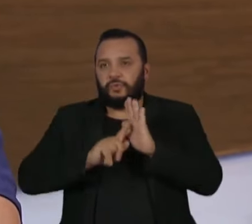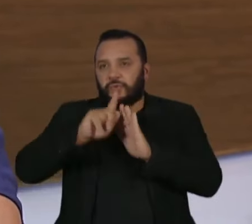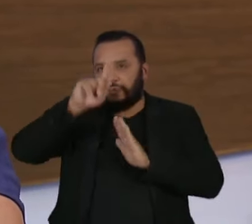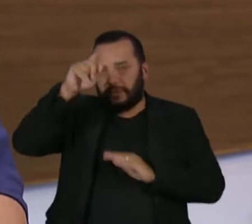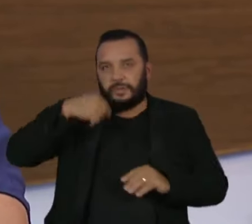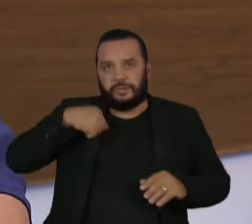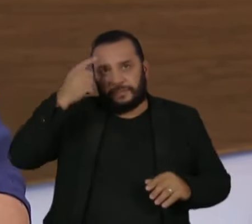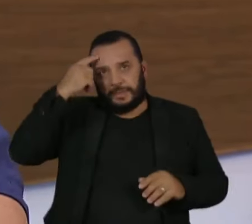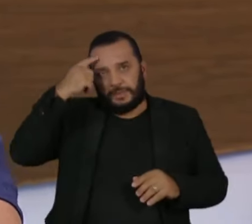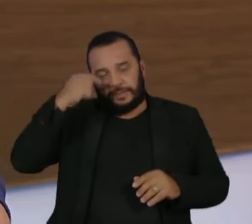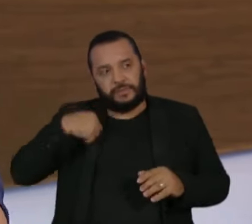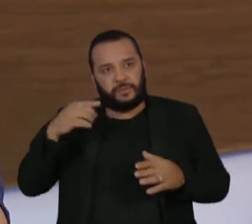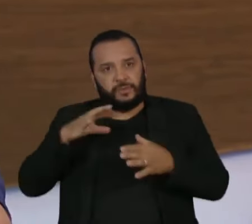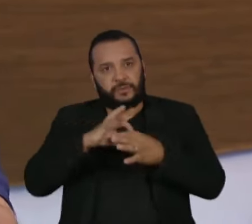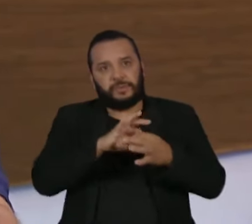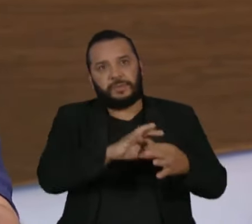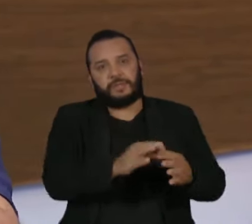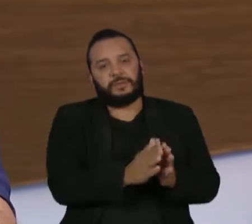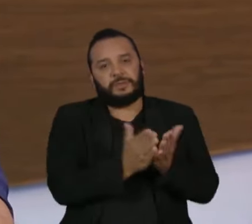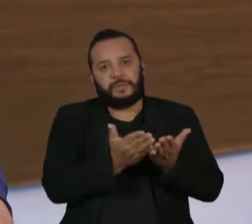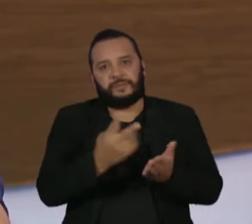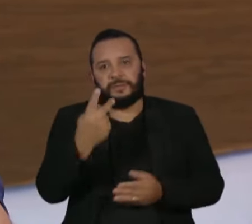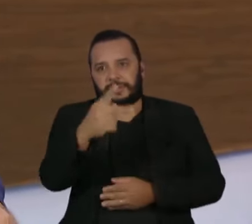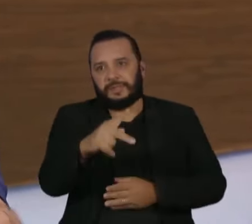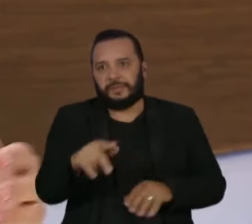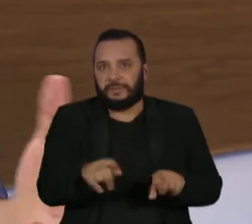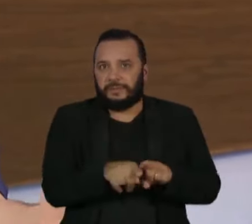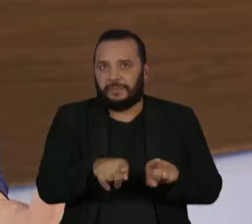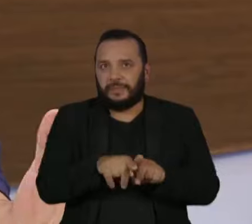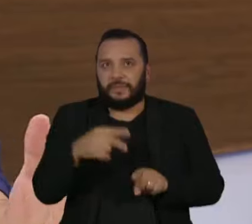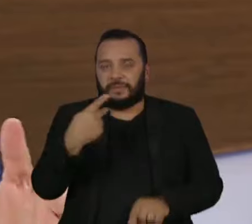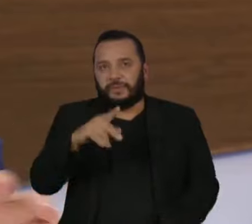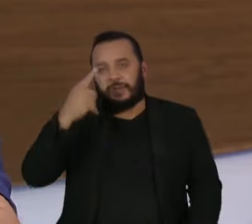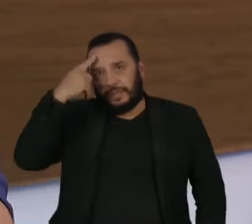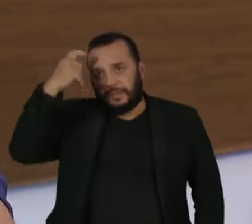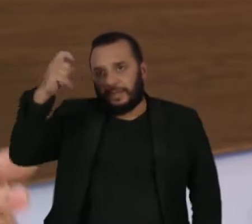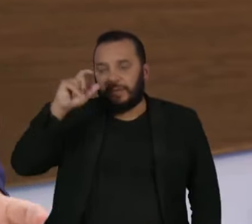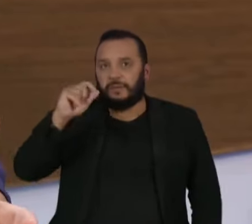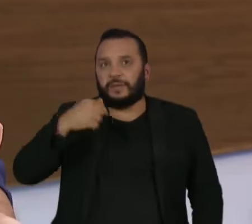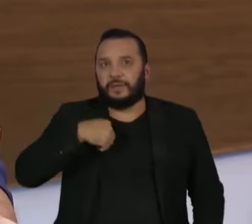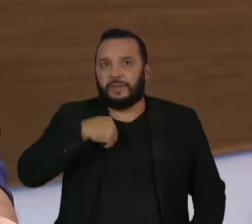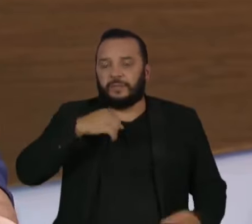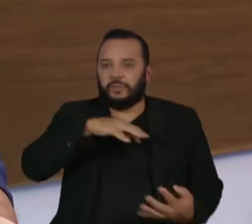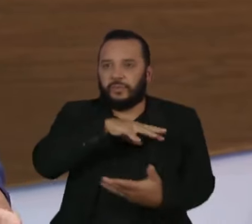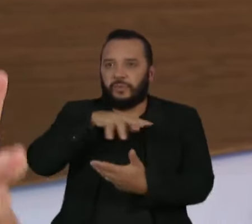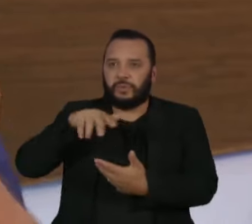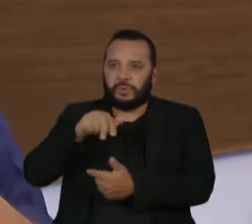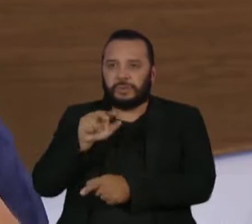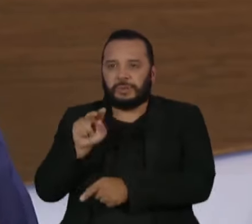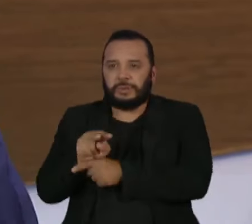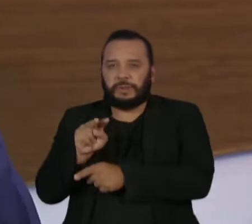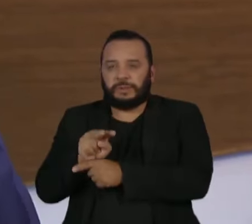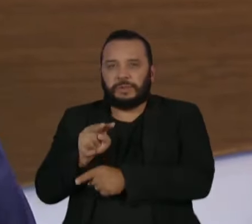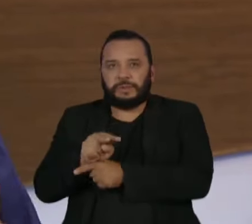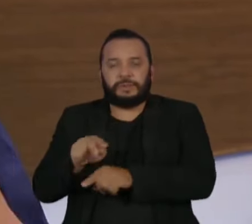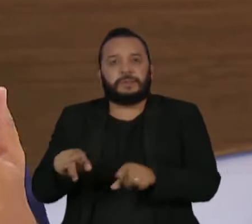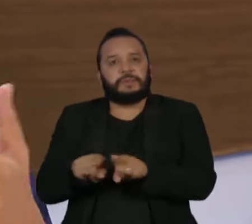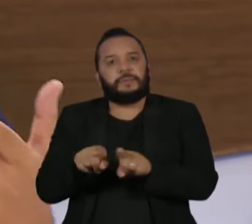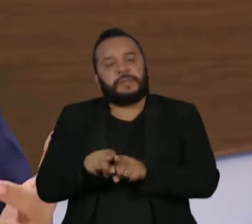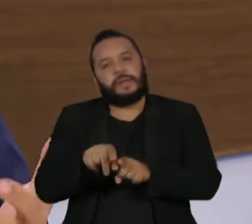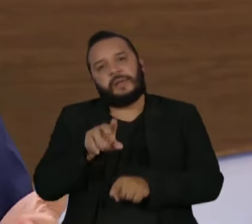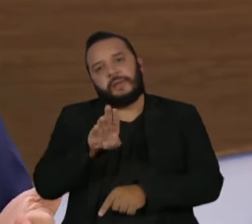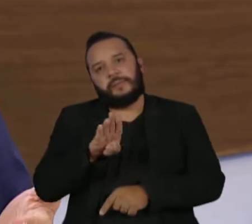no contexto do teu livro e no contexto da tua ideia de sacralização da Terra e de biocentrismo. Não é uma